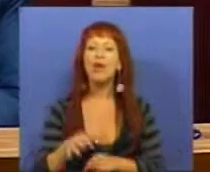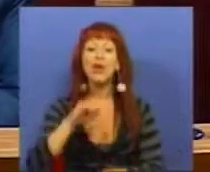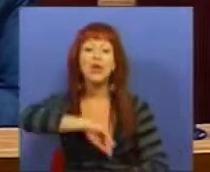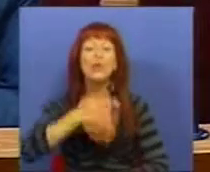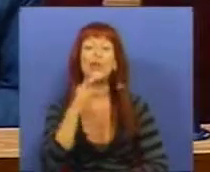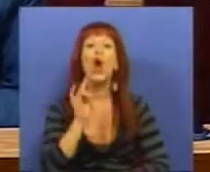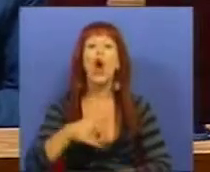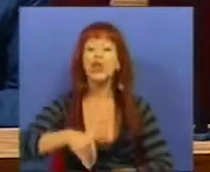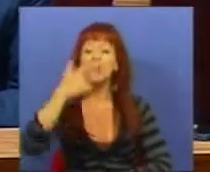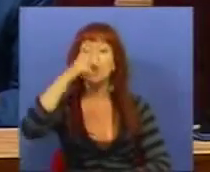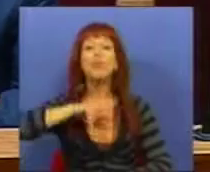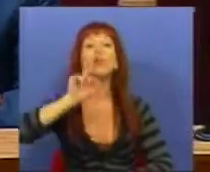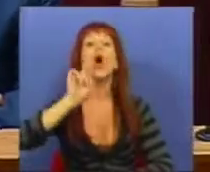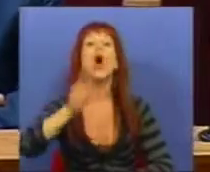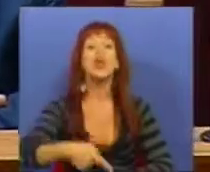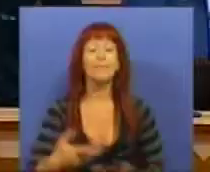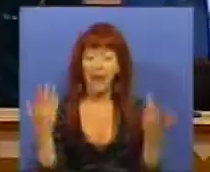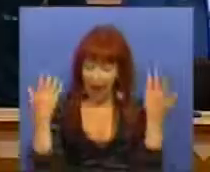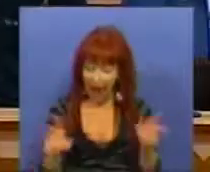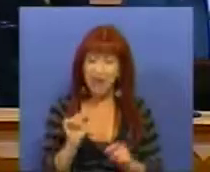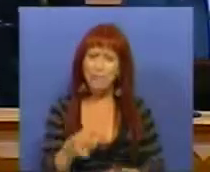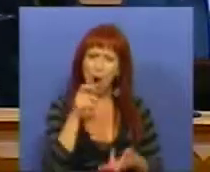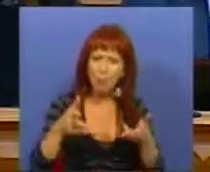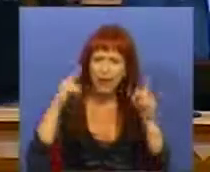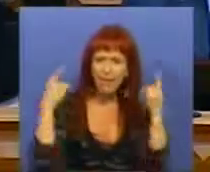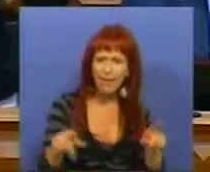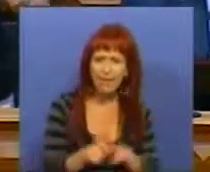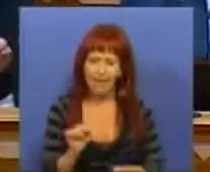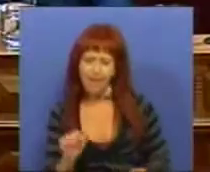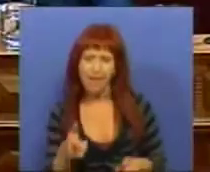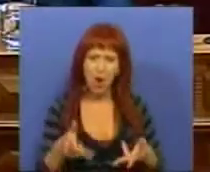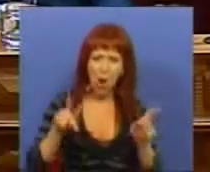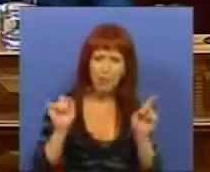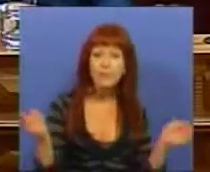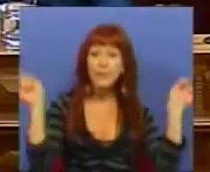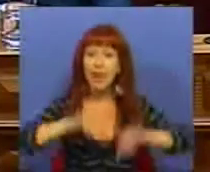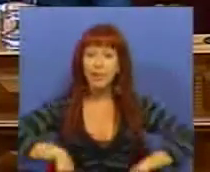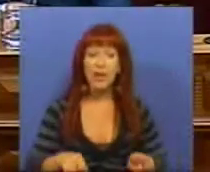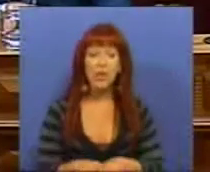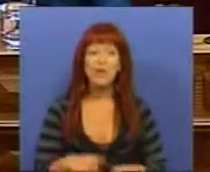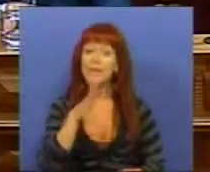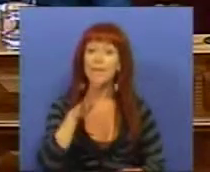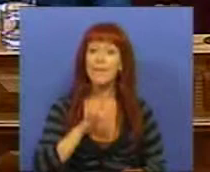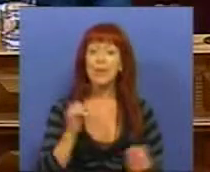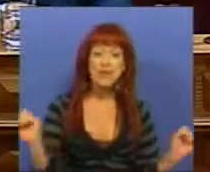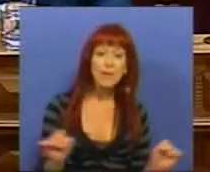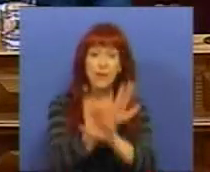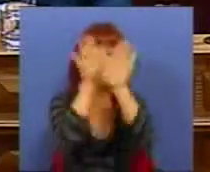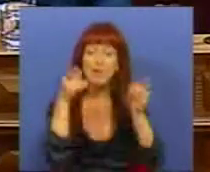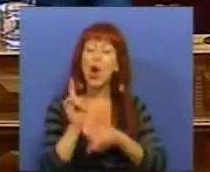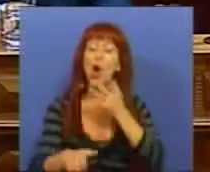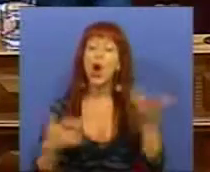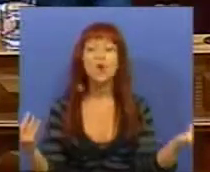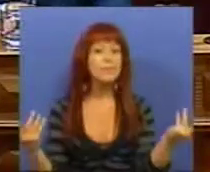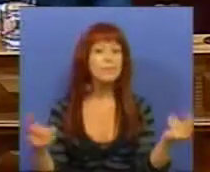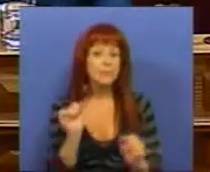subsídio de Natal dos portugueses. Esta era a sua oportunidade. Era a sua oportunidade também de nos dizer e esclarecer o que